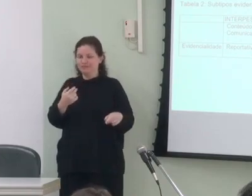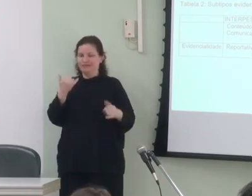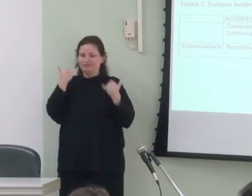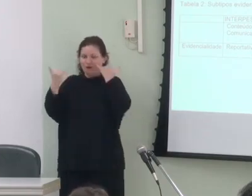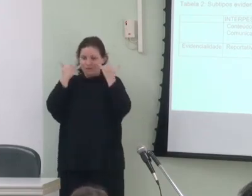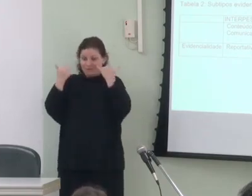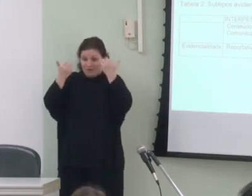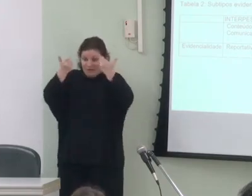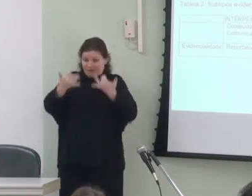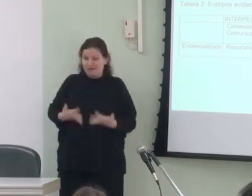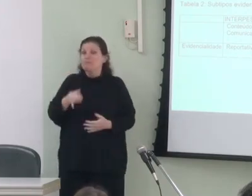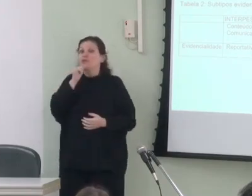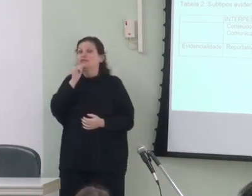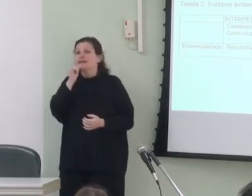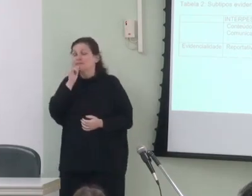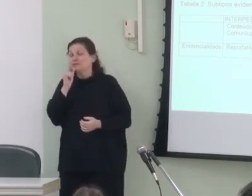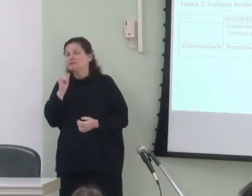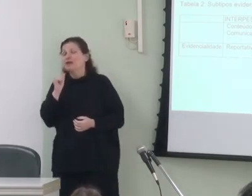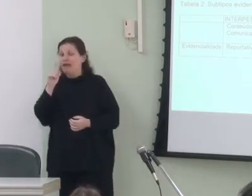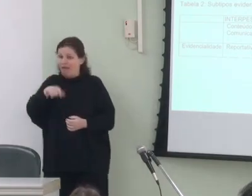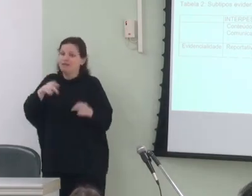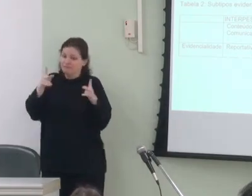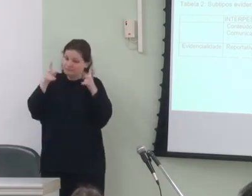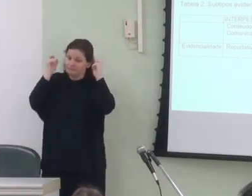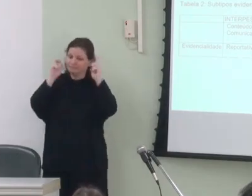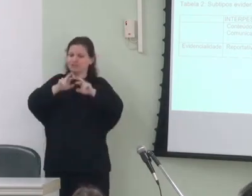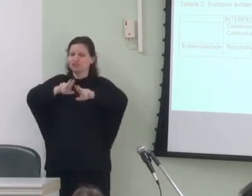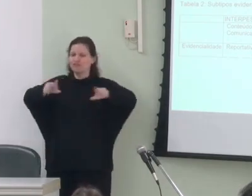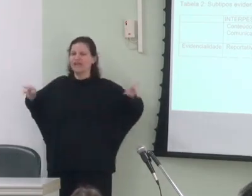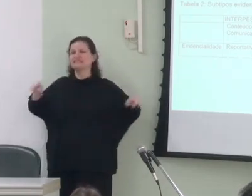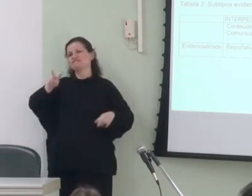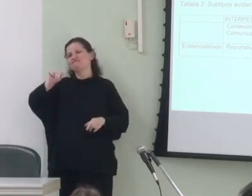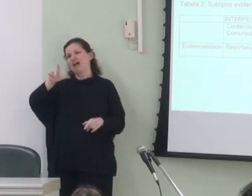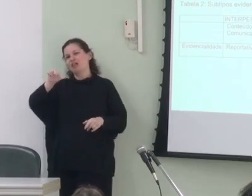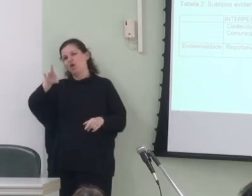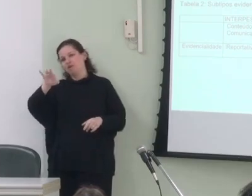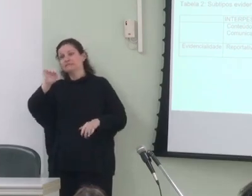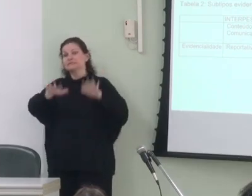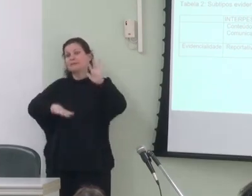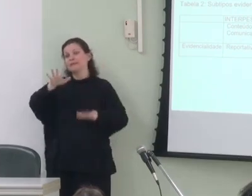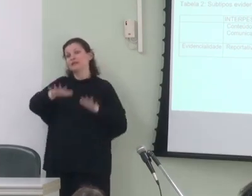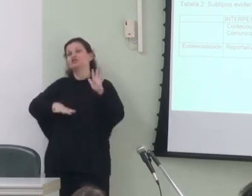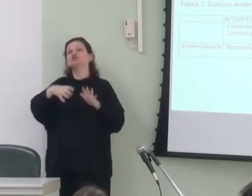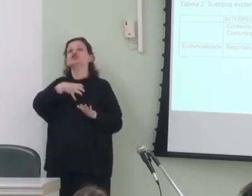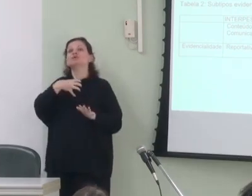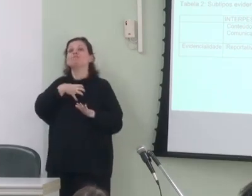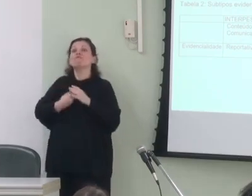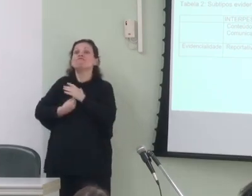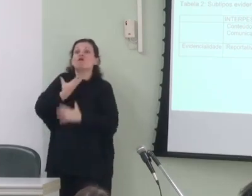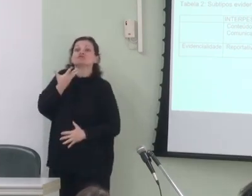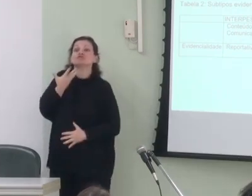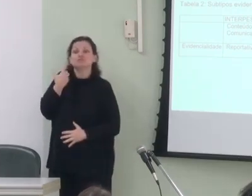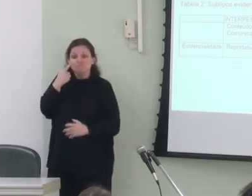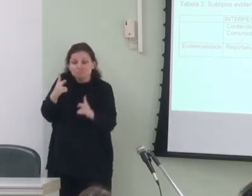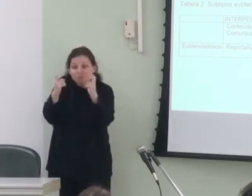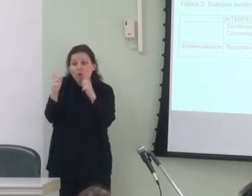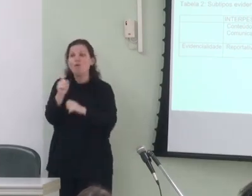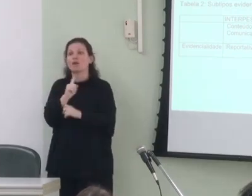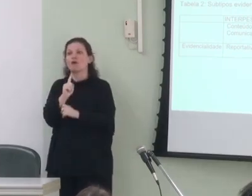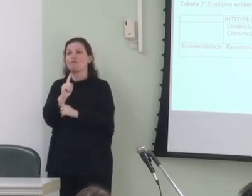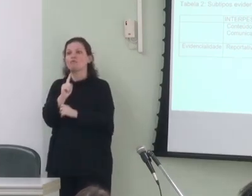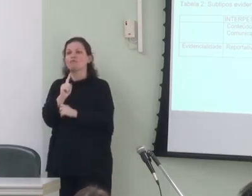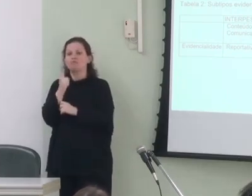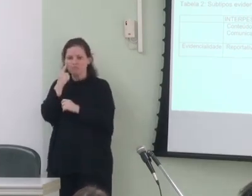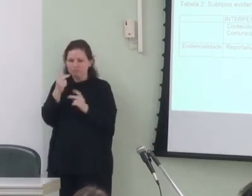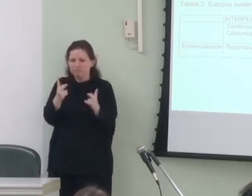relatadas, por exemplo, são percebidas com diferentes valores a depender do tipo de fonte identificada ou não. Um evento